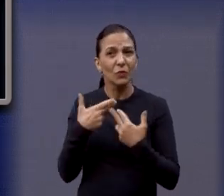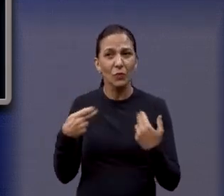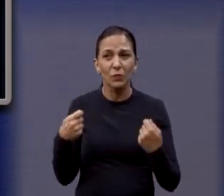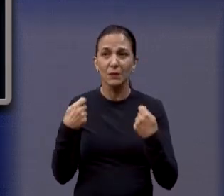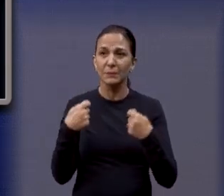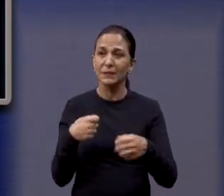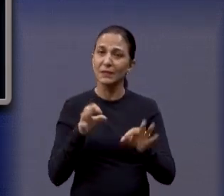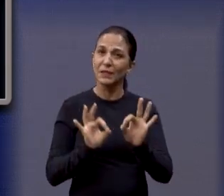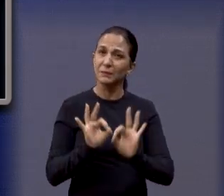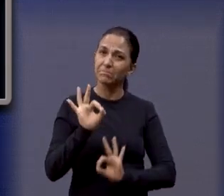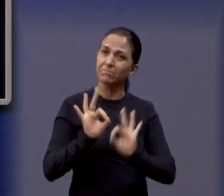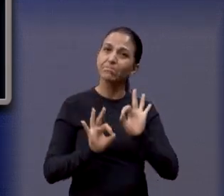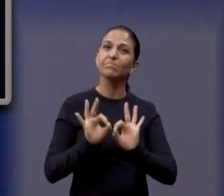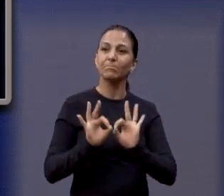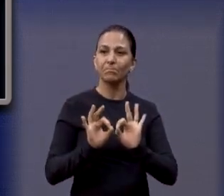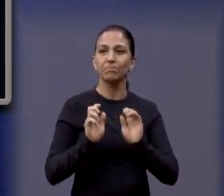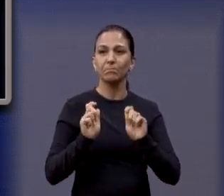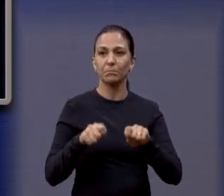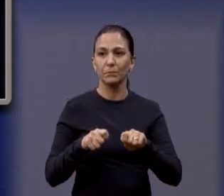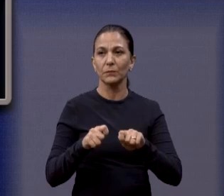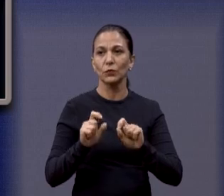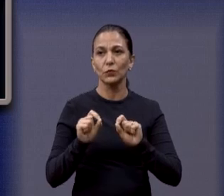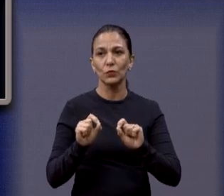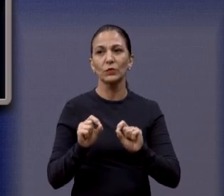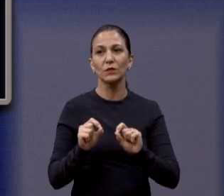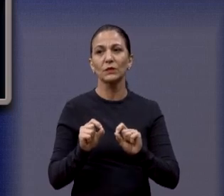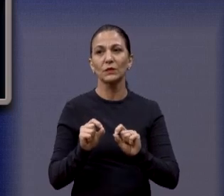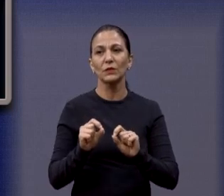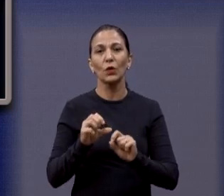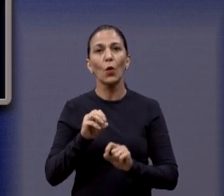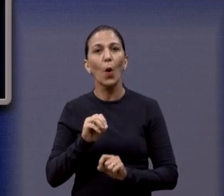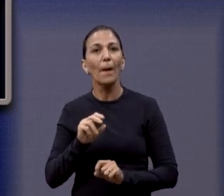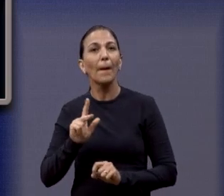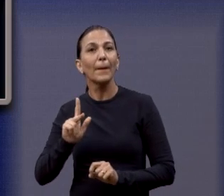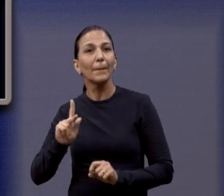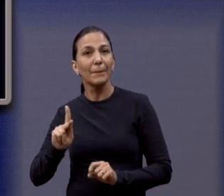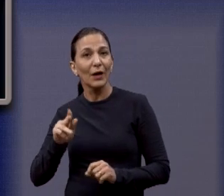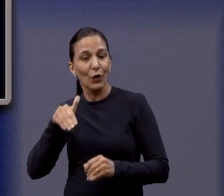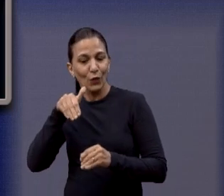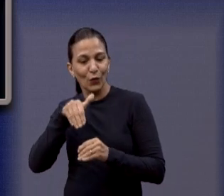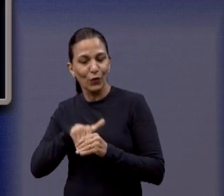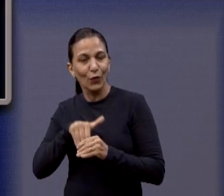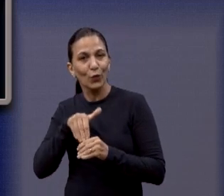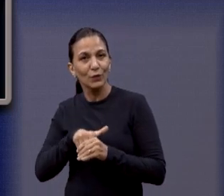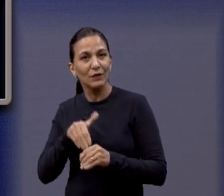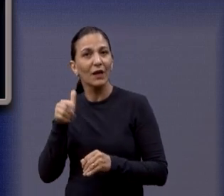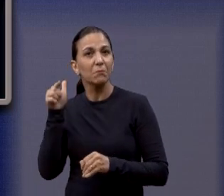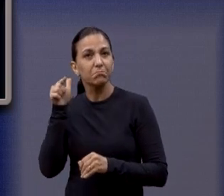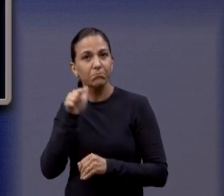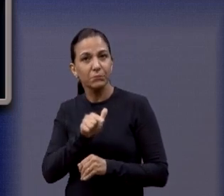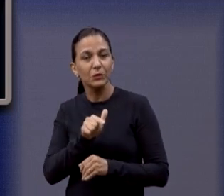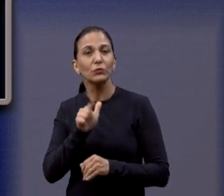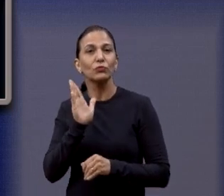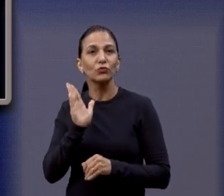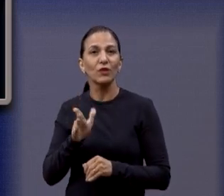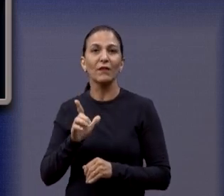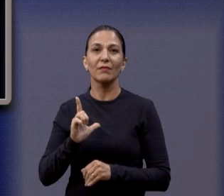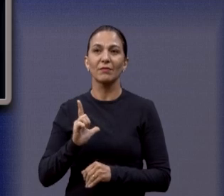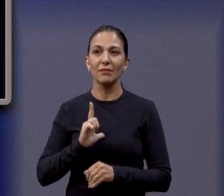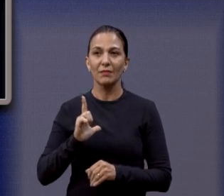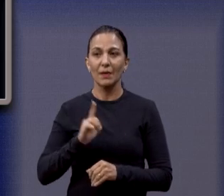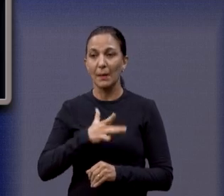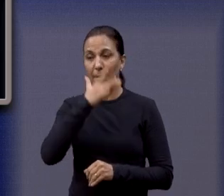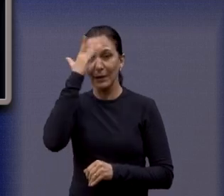literalmente de reforma, teoricamente vai vir no AP, no Orçamento Participativo que já foi ganho, então todos aqui